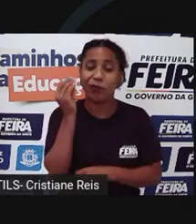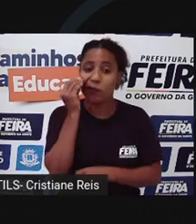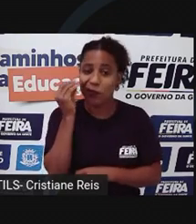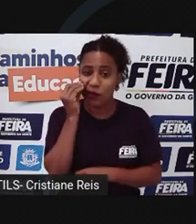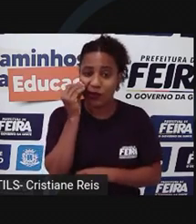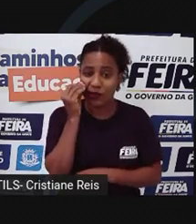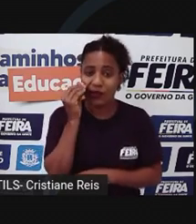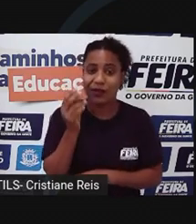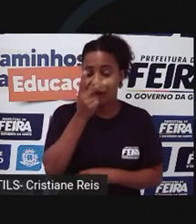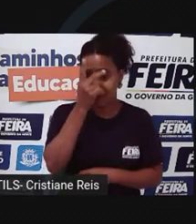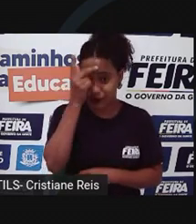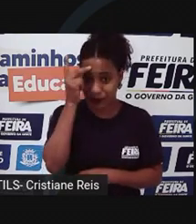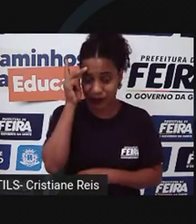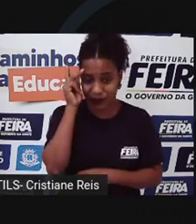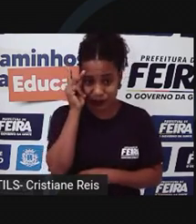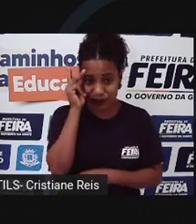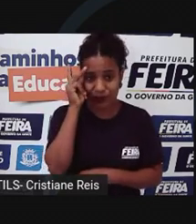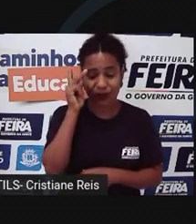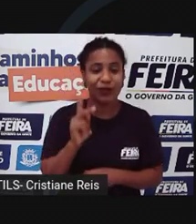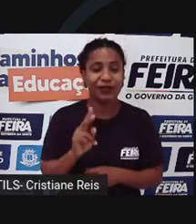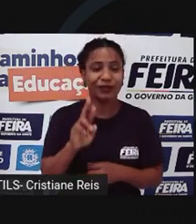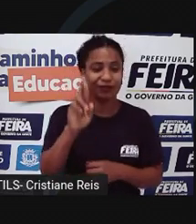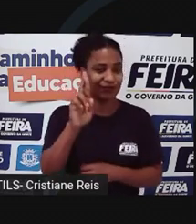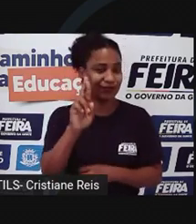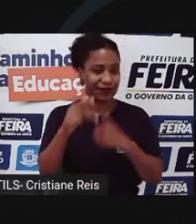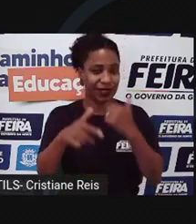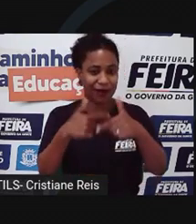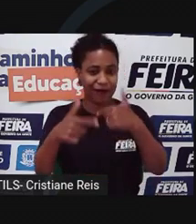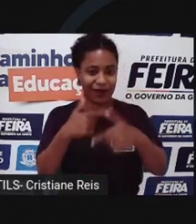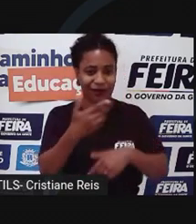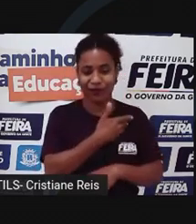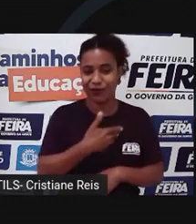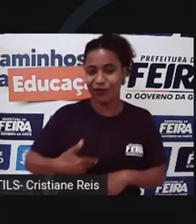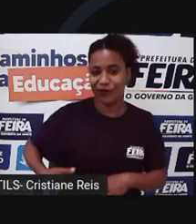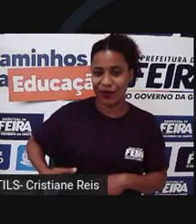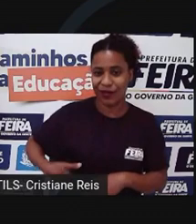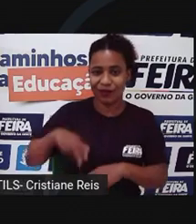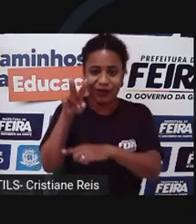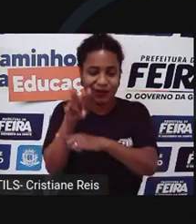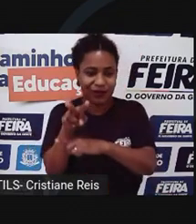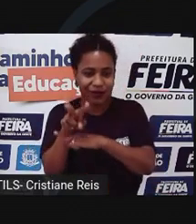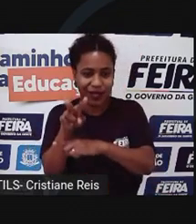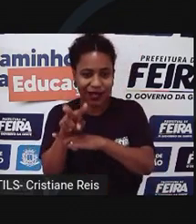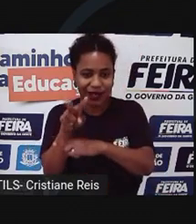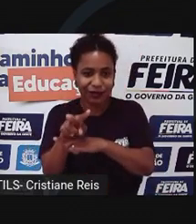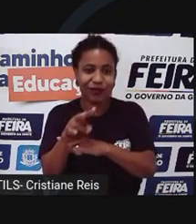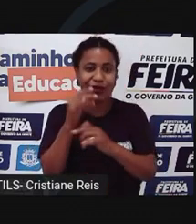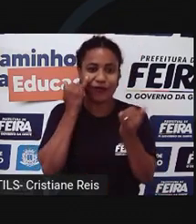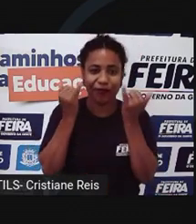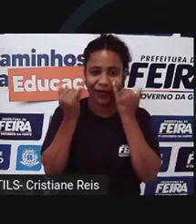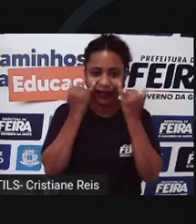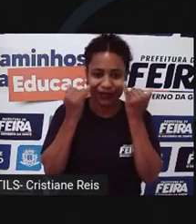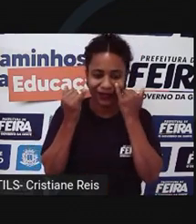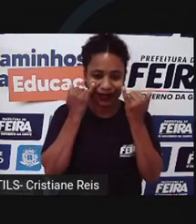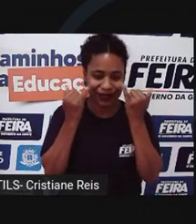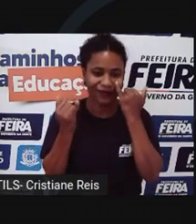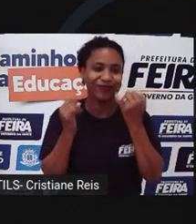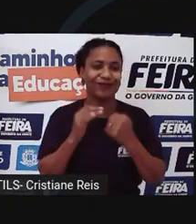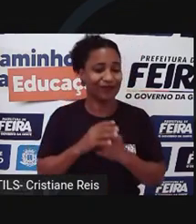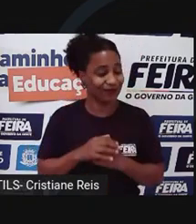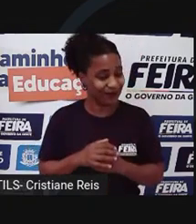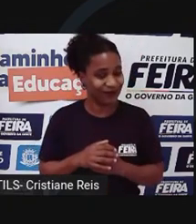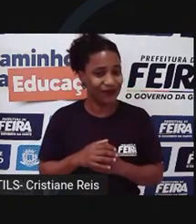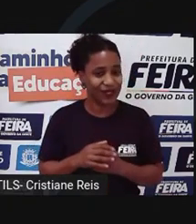realizem atividades de tratamento de dados pessoais, seja como o controlador, a quem competem as